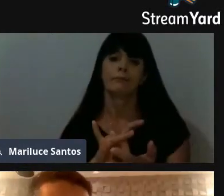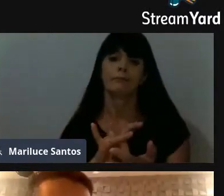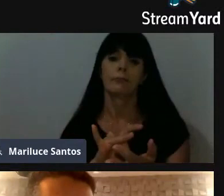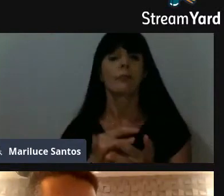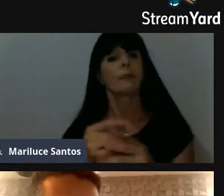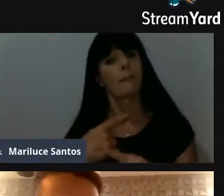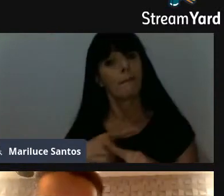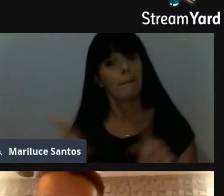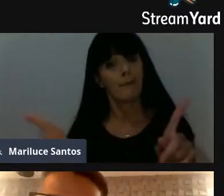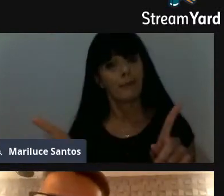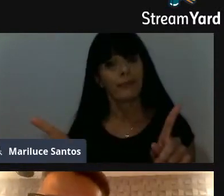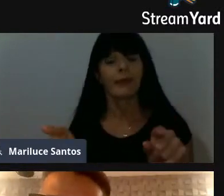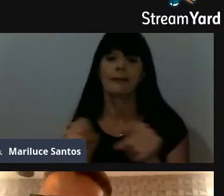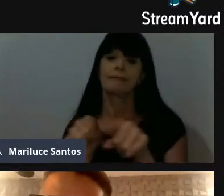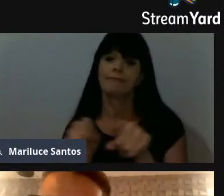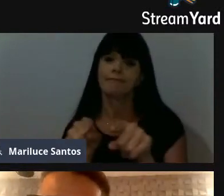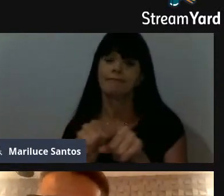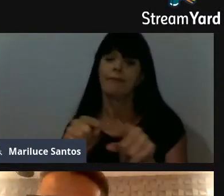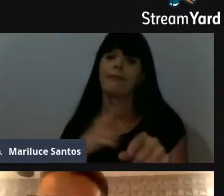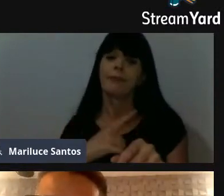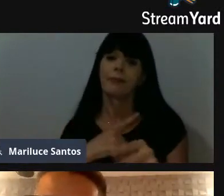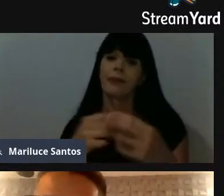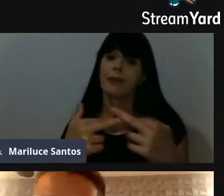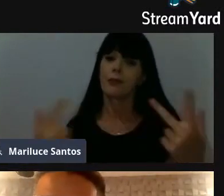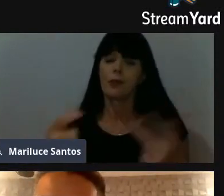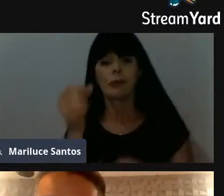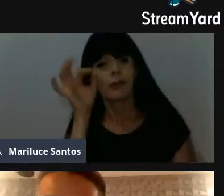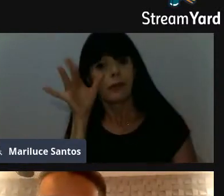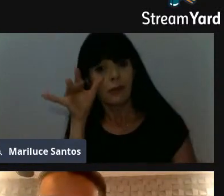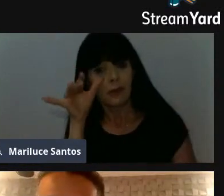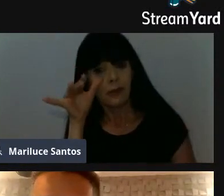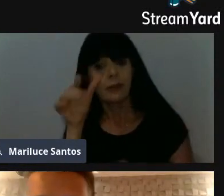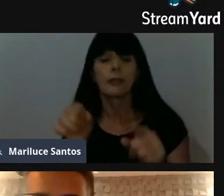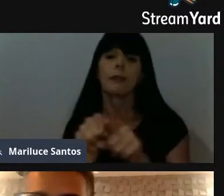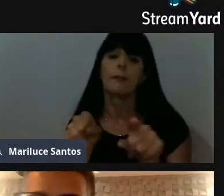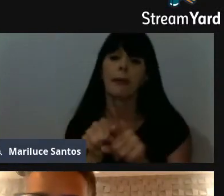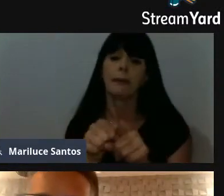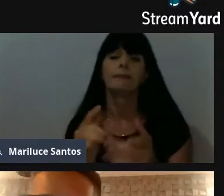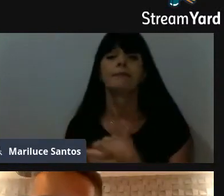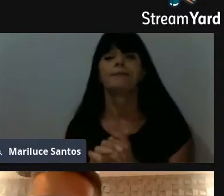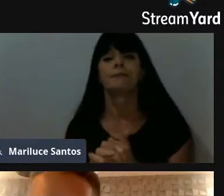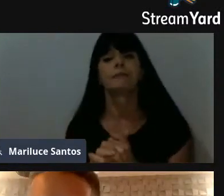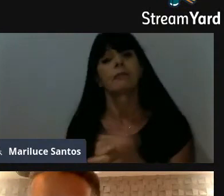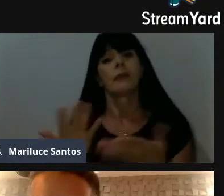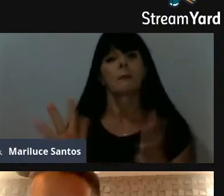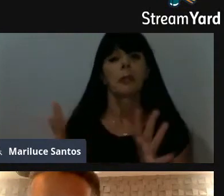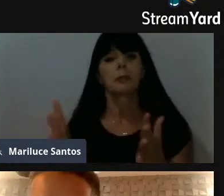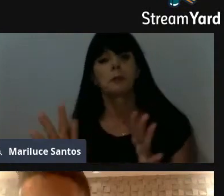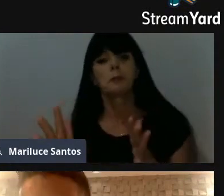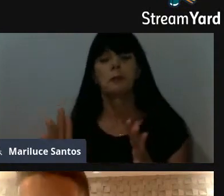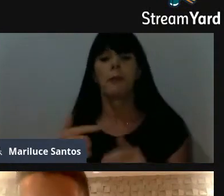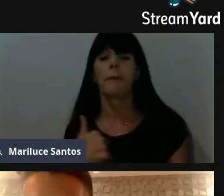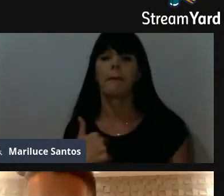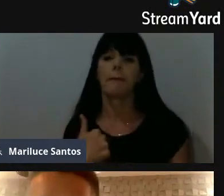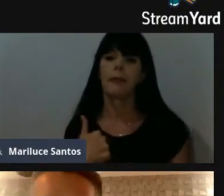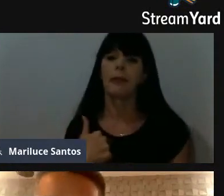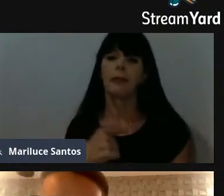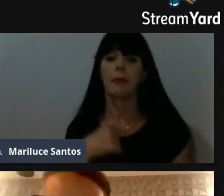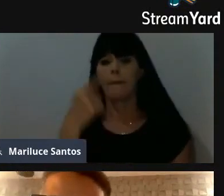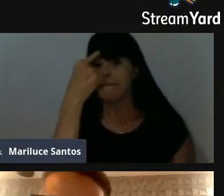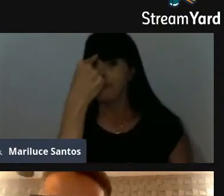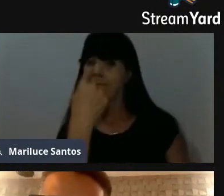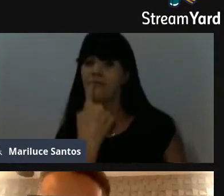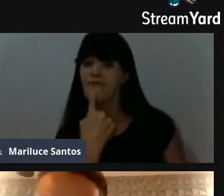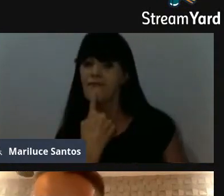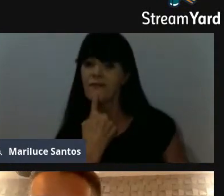porém tem também os seus benefícios, a parte interessante, pelo menos para mim, que tem já um perfil um pouco mais